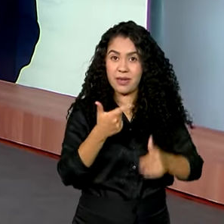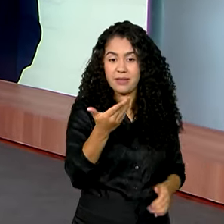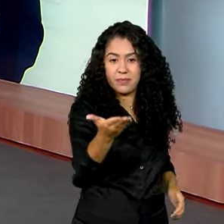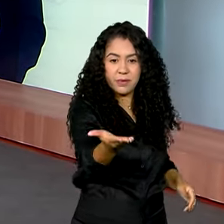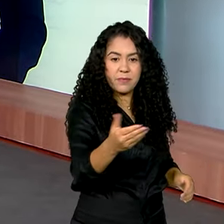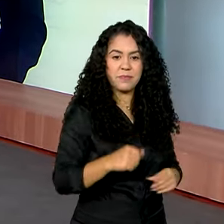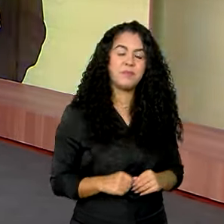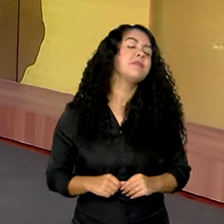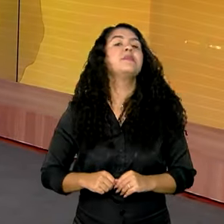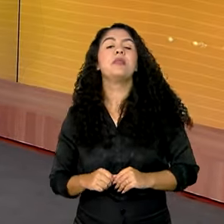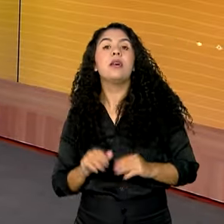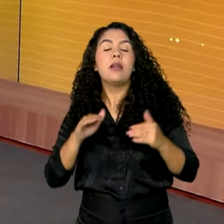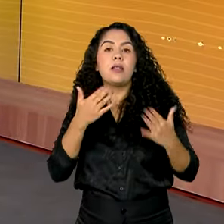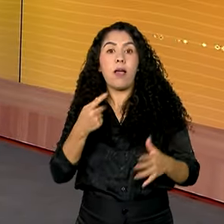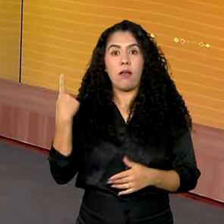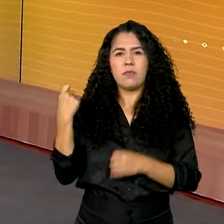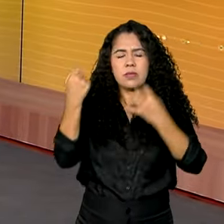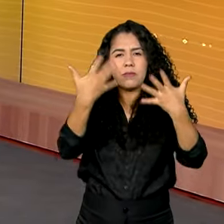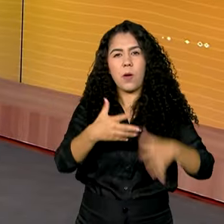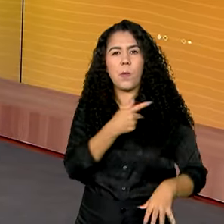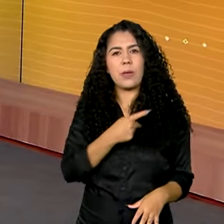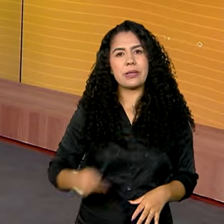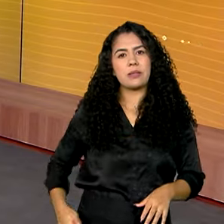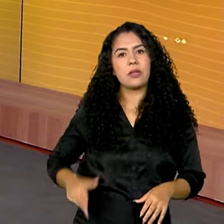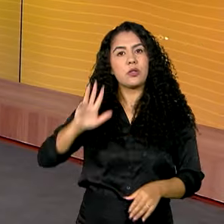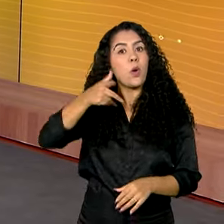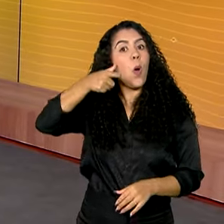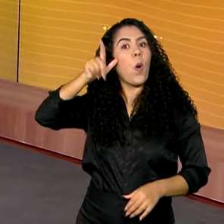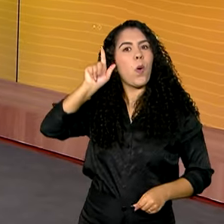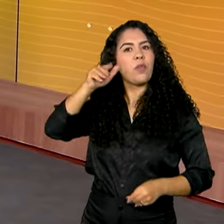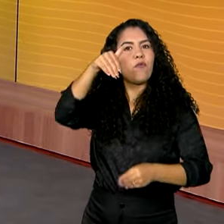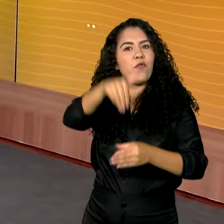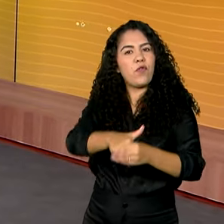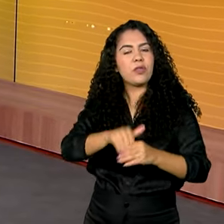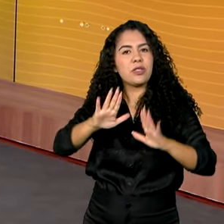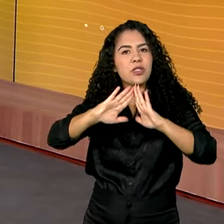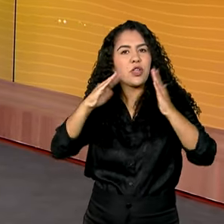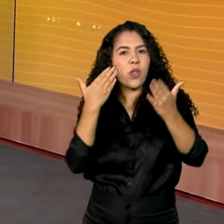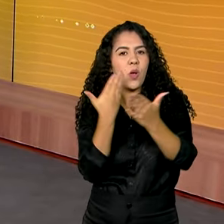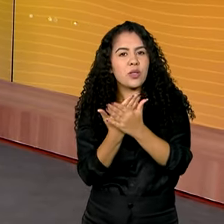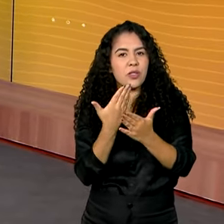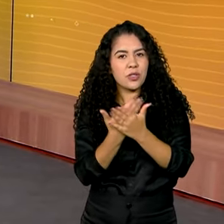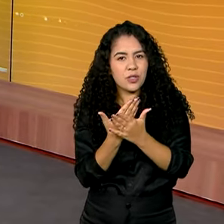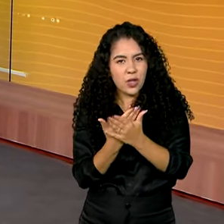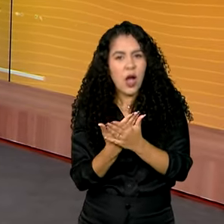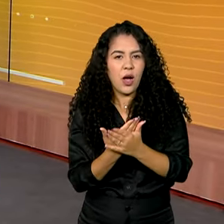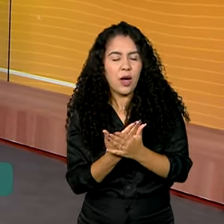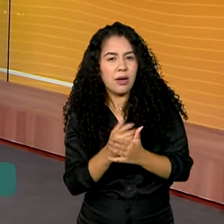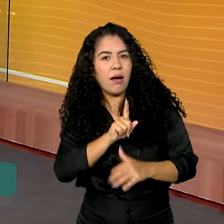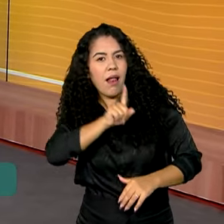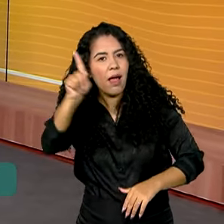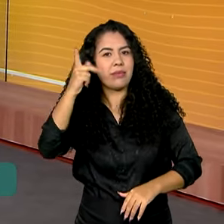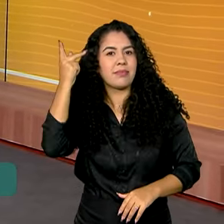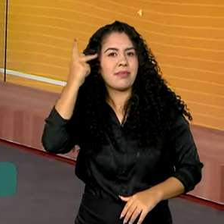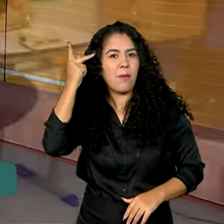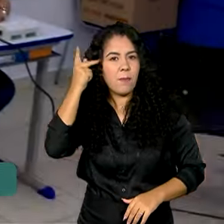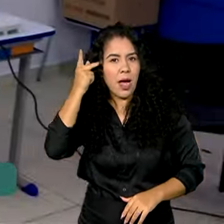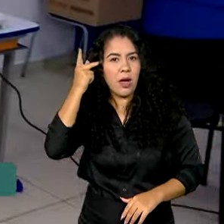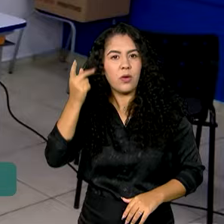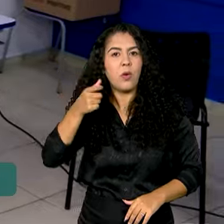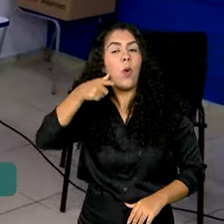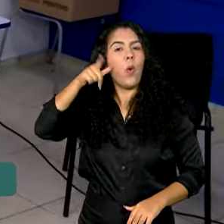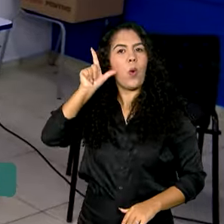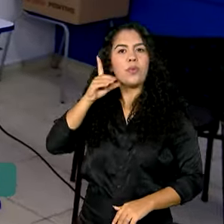E olha, como Pablo disse, o presidente Lula votou na Escola Estadual João Firmino Correia de Araújo neste domingo em São